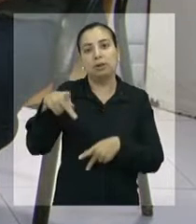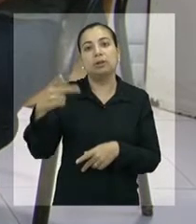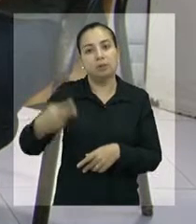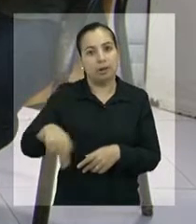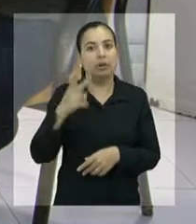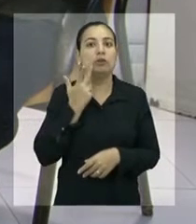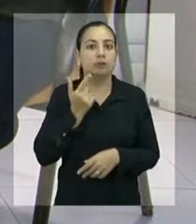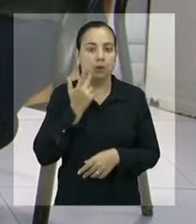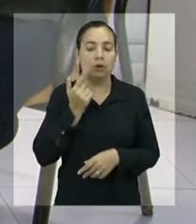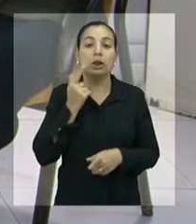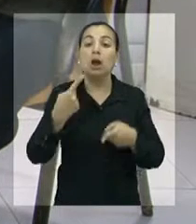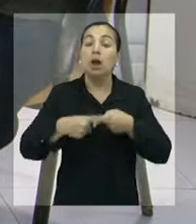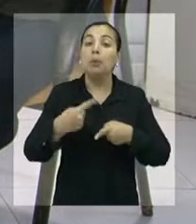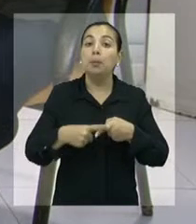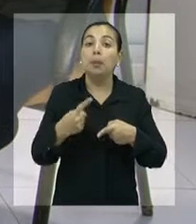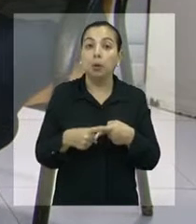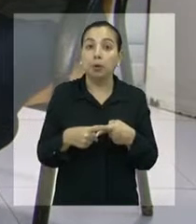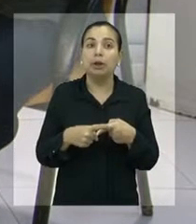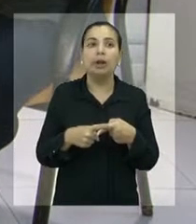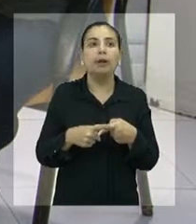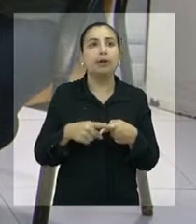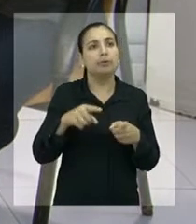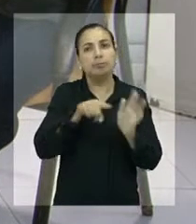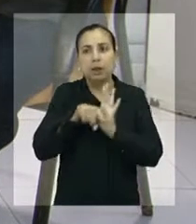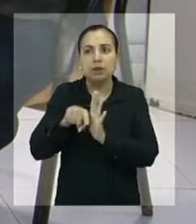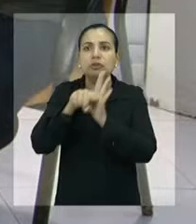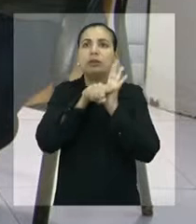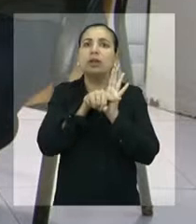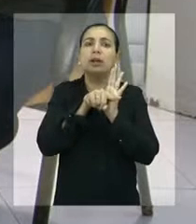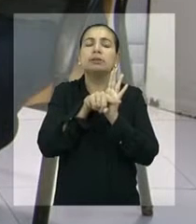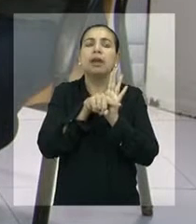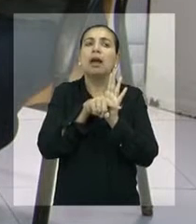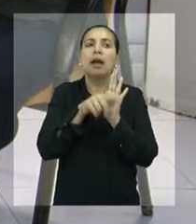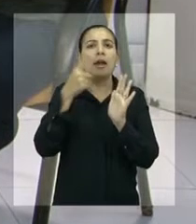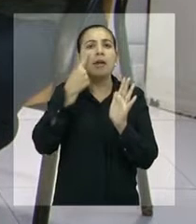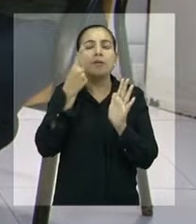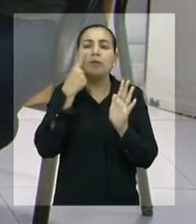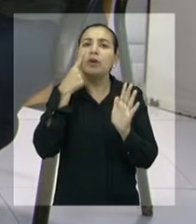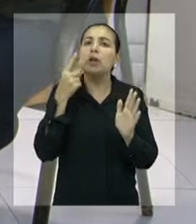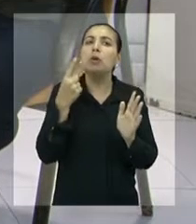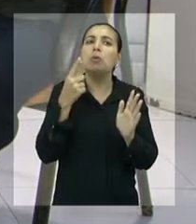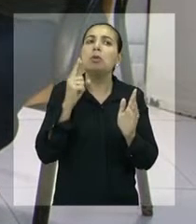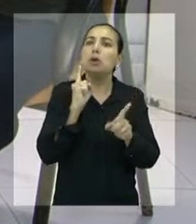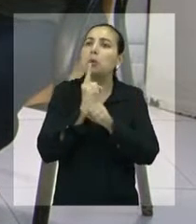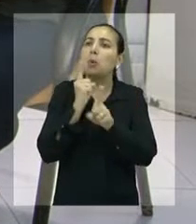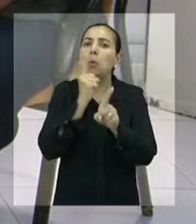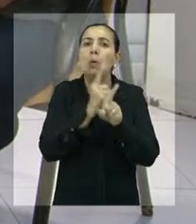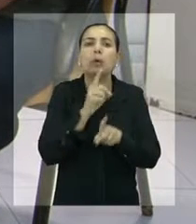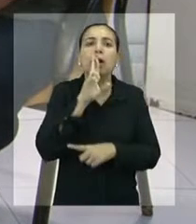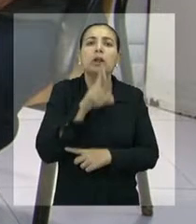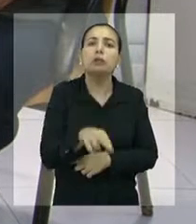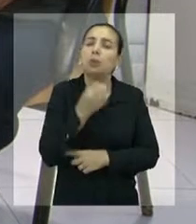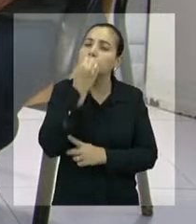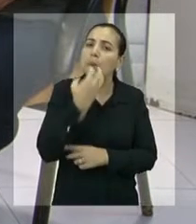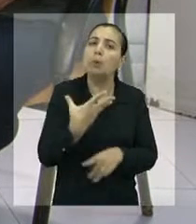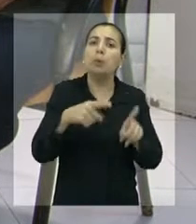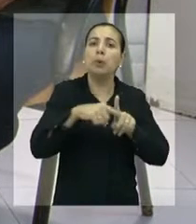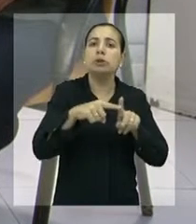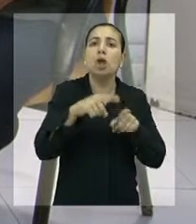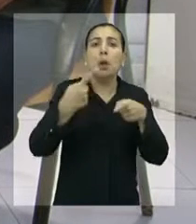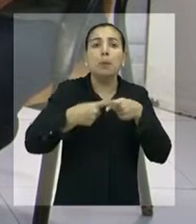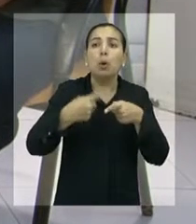as pesquisas mostravam que a grande maioria do usuário do transporte